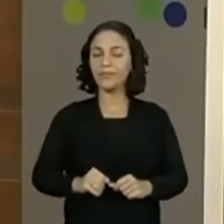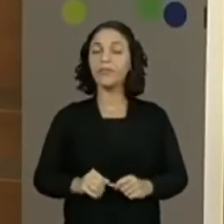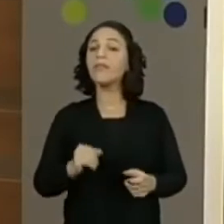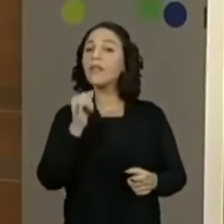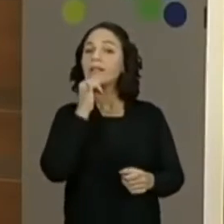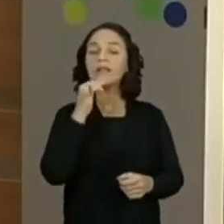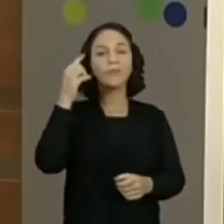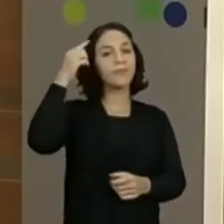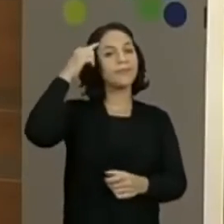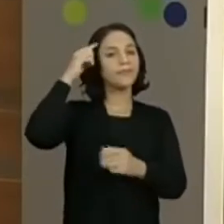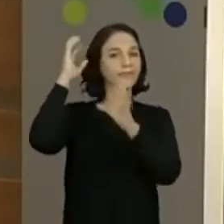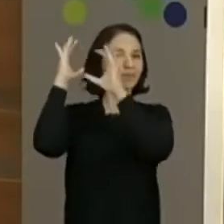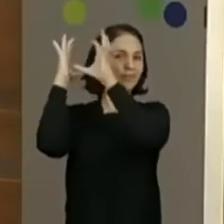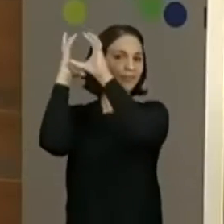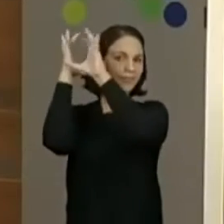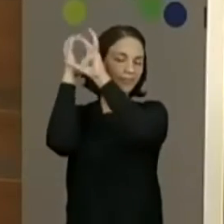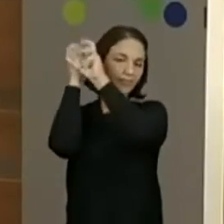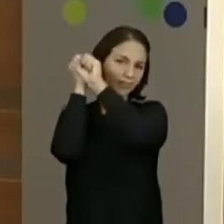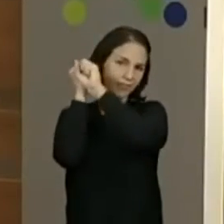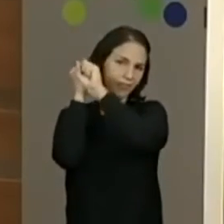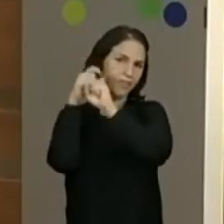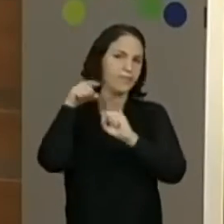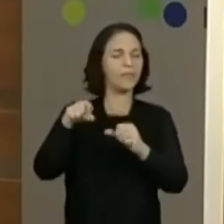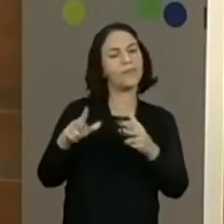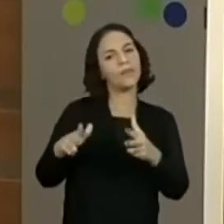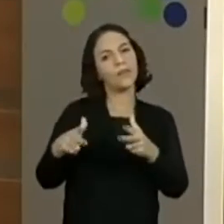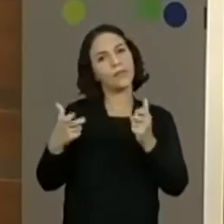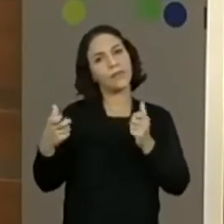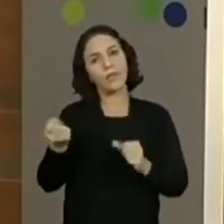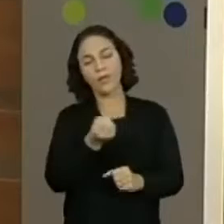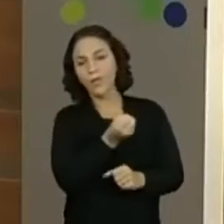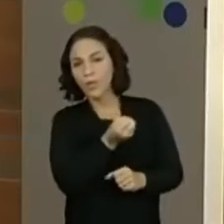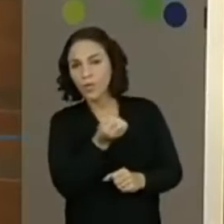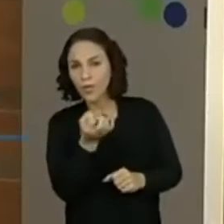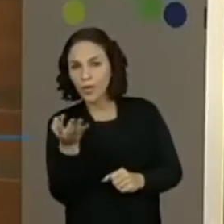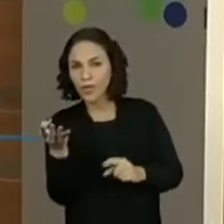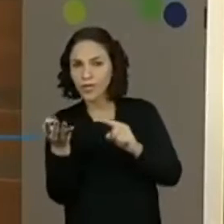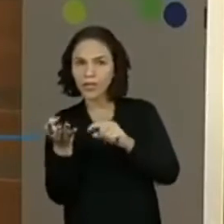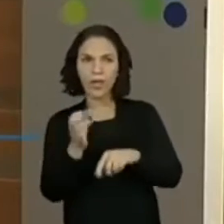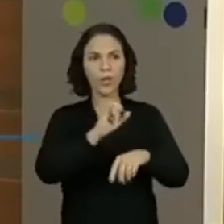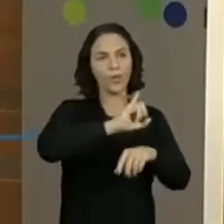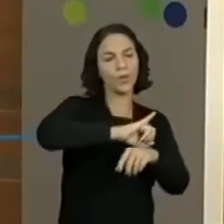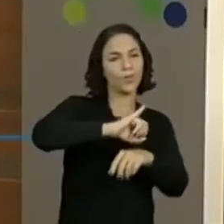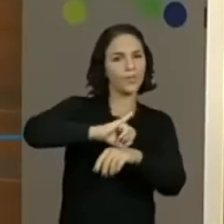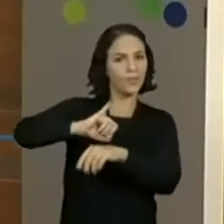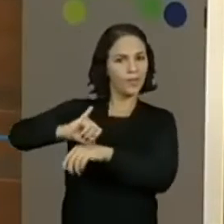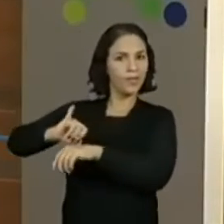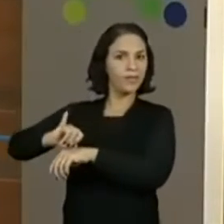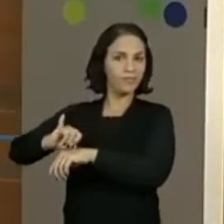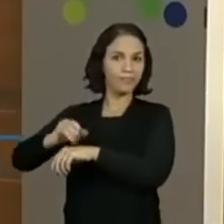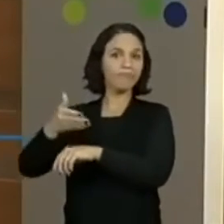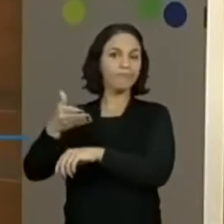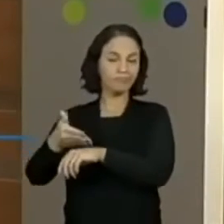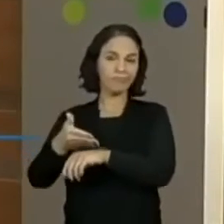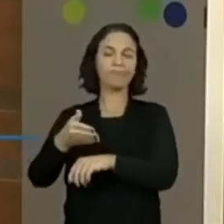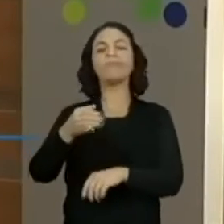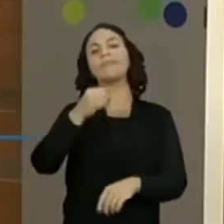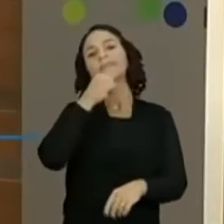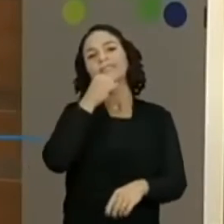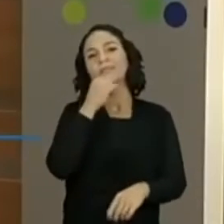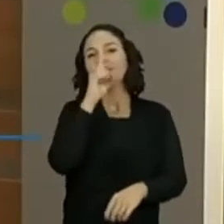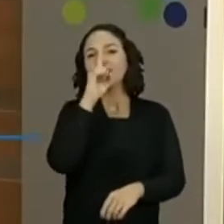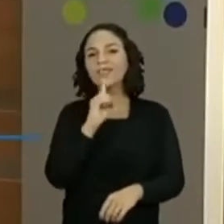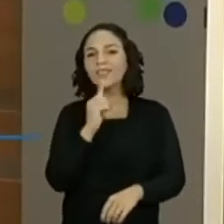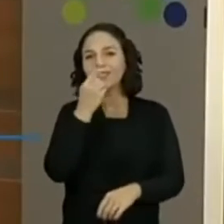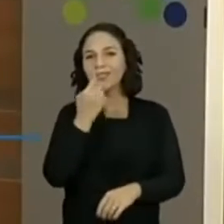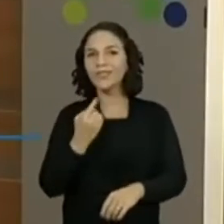cálculo mental. Você observar, quem sabe, uma quantidade de objetos, nesse caso aqui, palitos de sorvete,